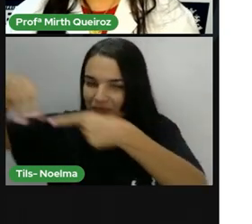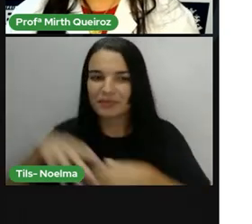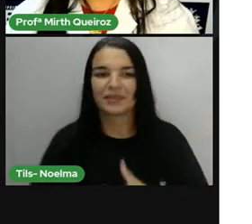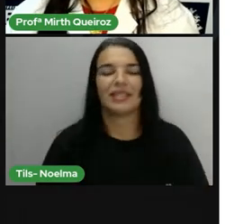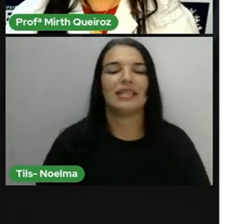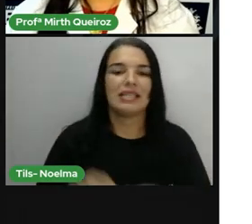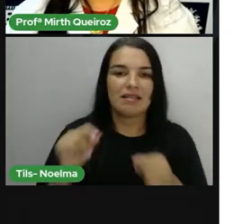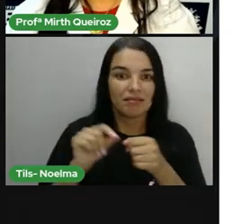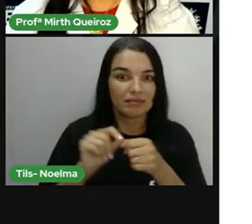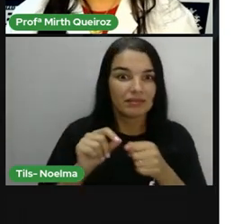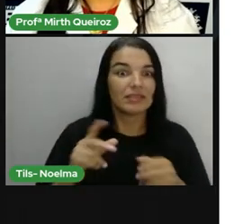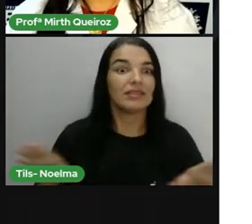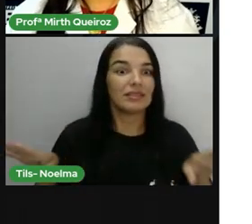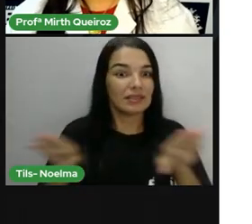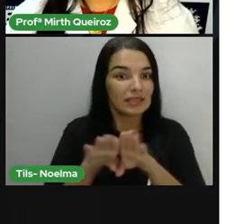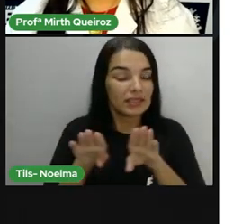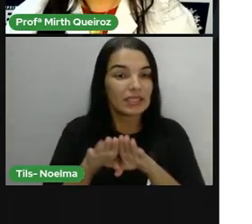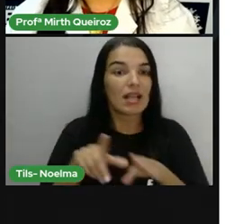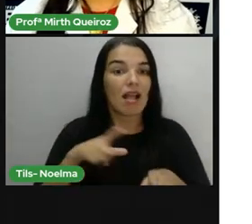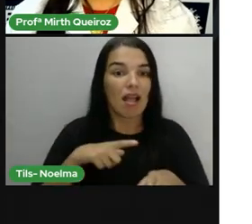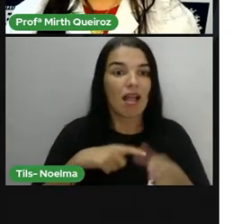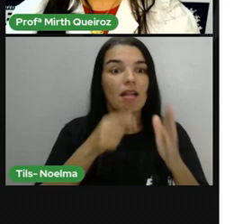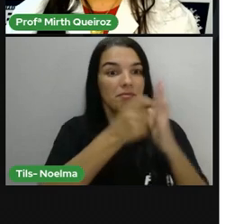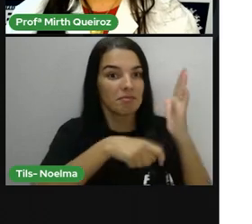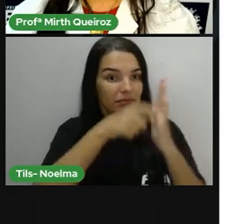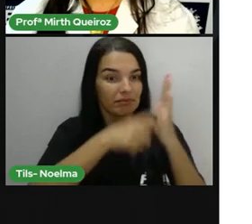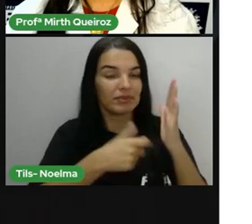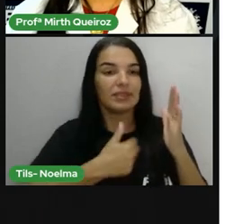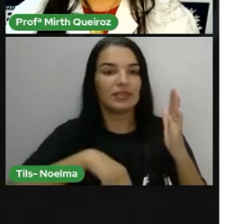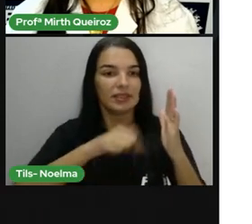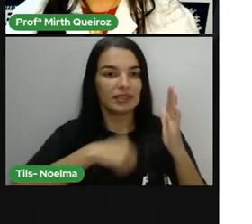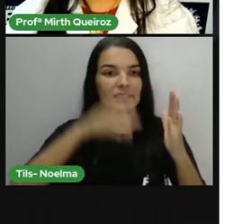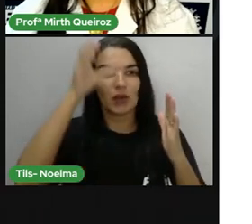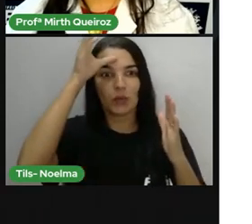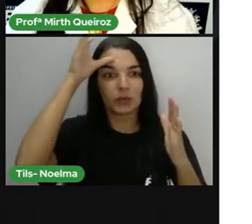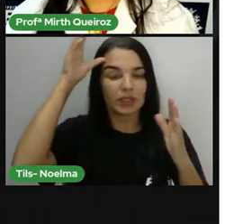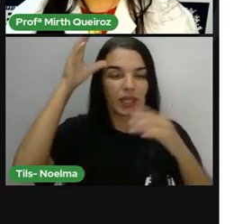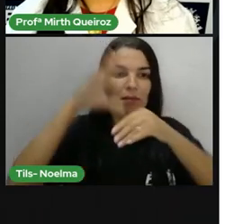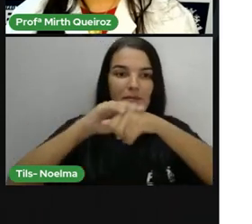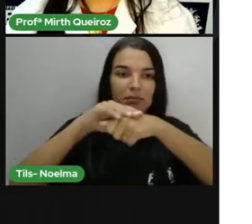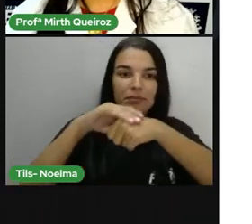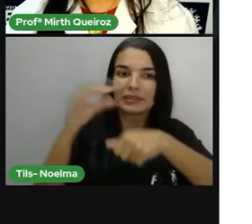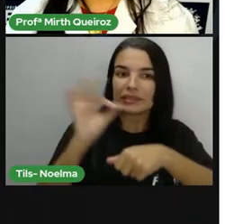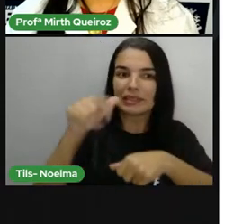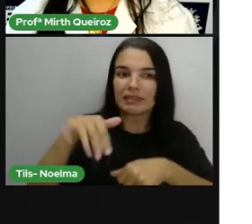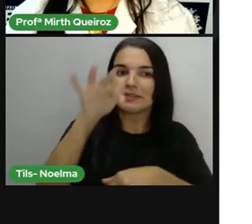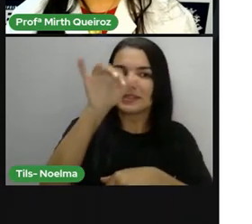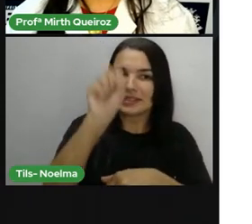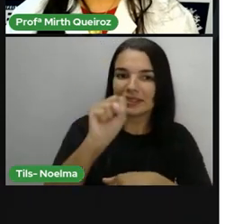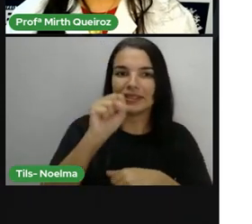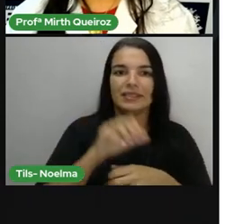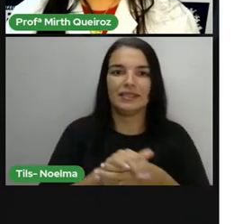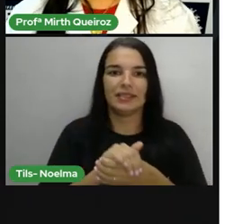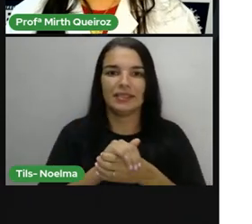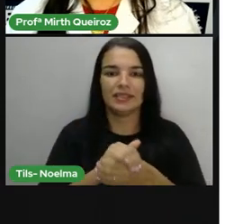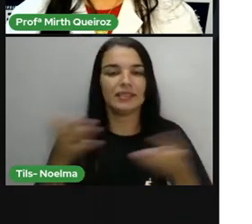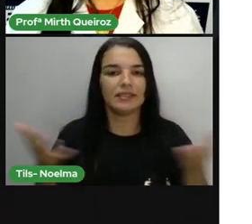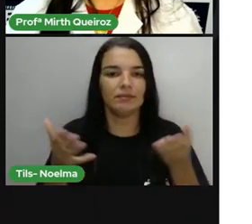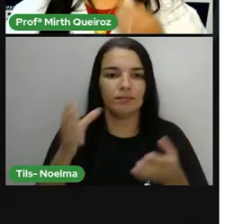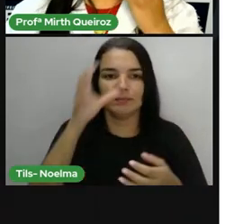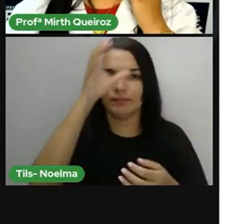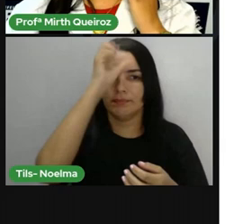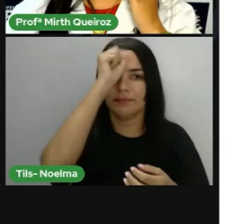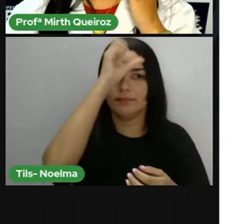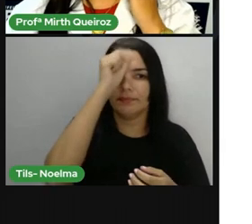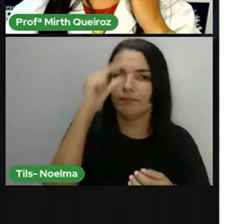faz parte, foi tombado como um patrimônio cultural imaterial de Feira de Santana. E para